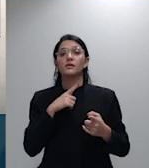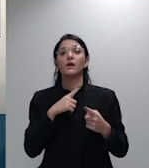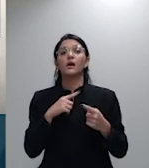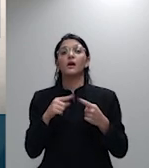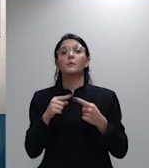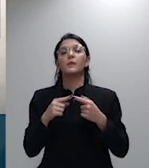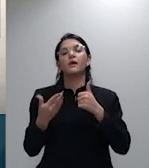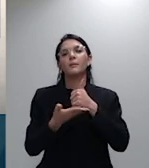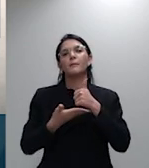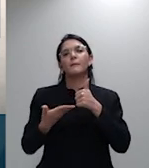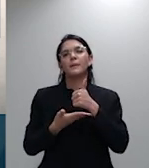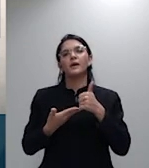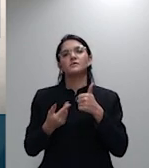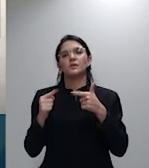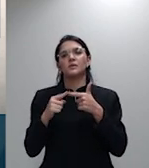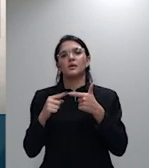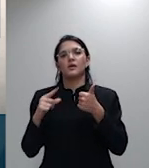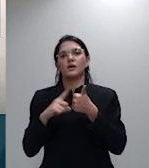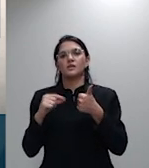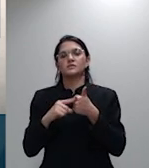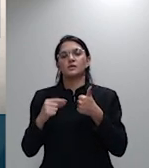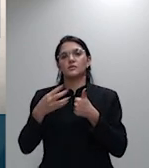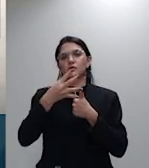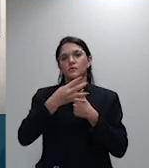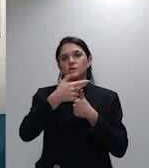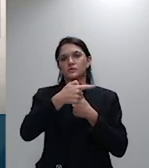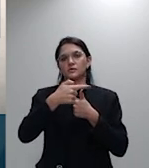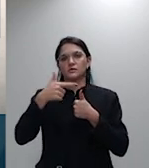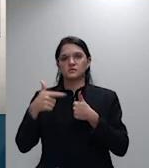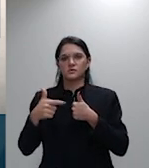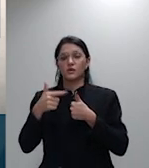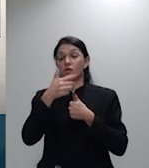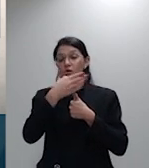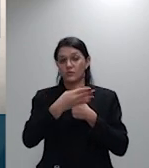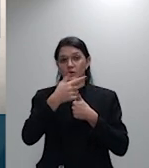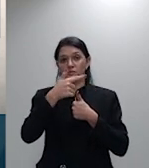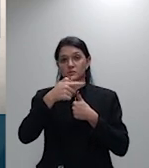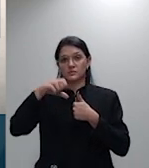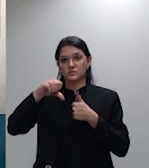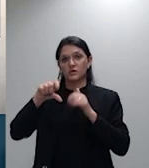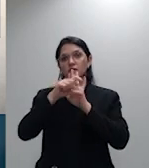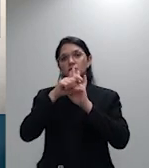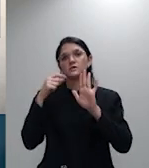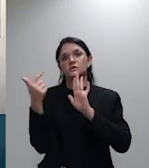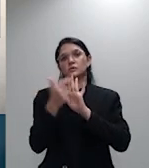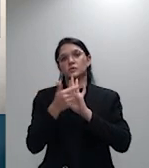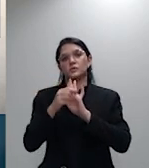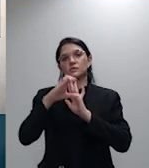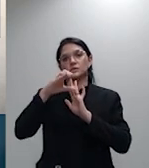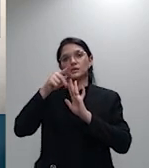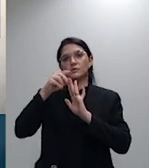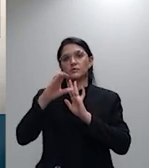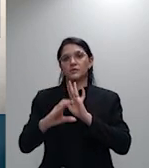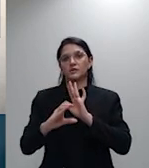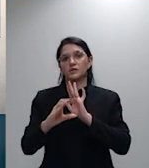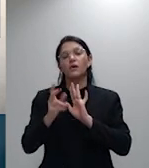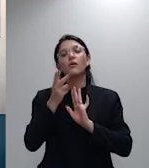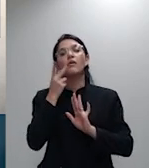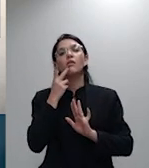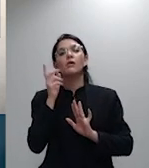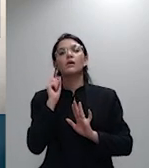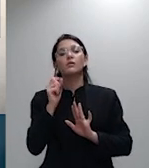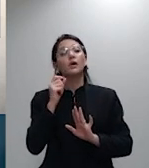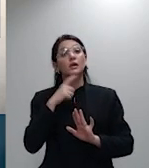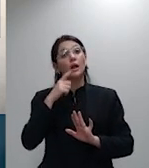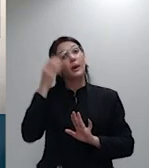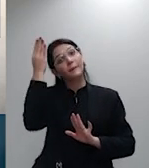do artigo 429, inciso 2, do CPC, que diz que incumbe o ônus da prova quando